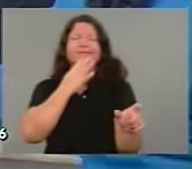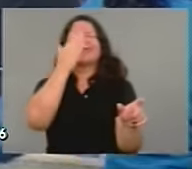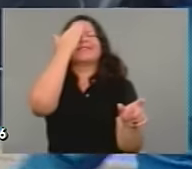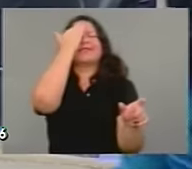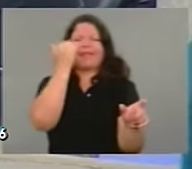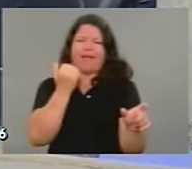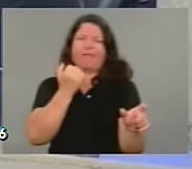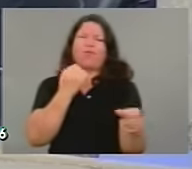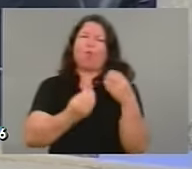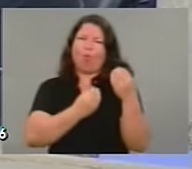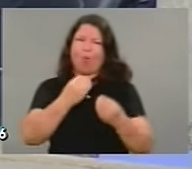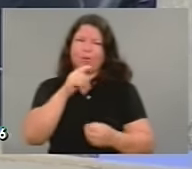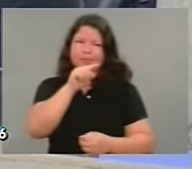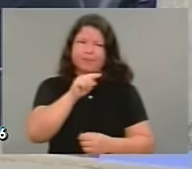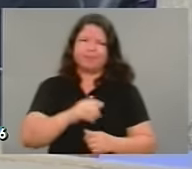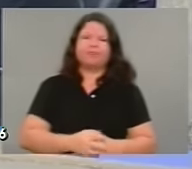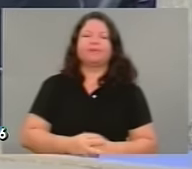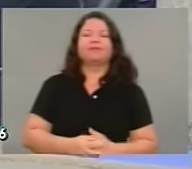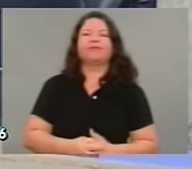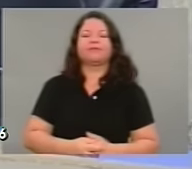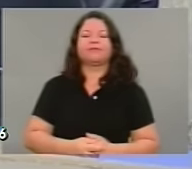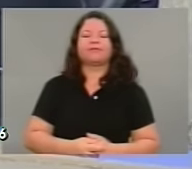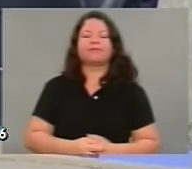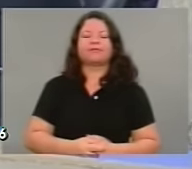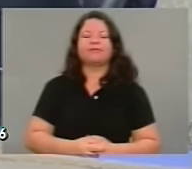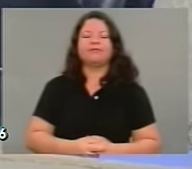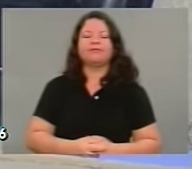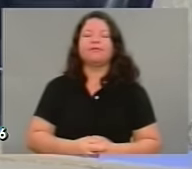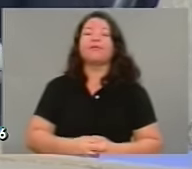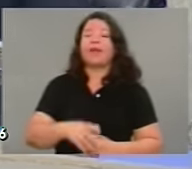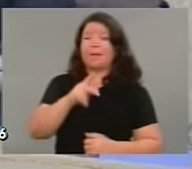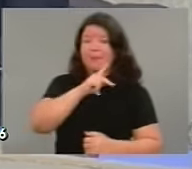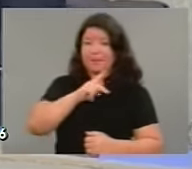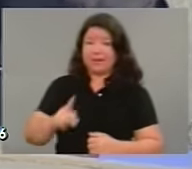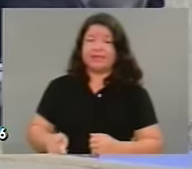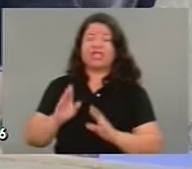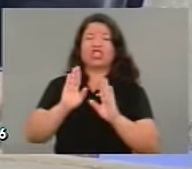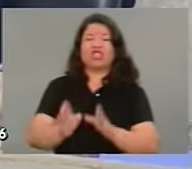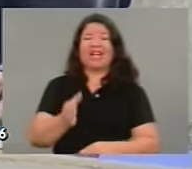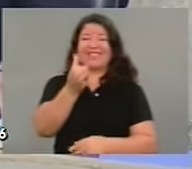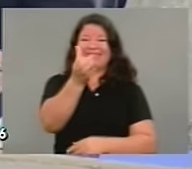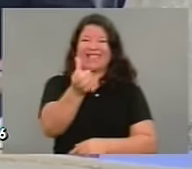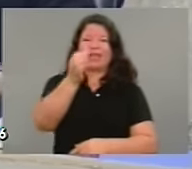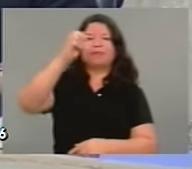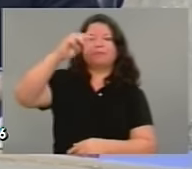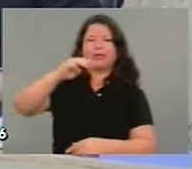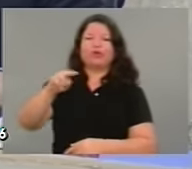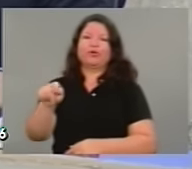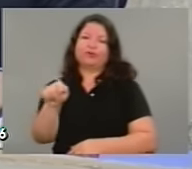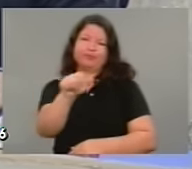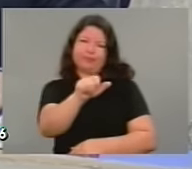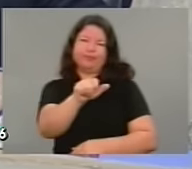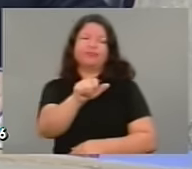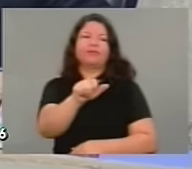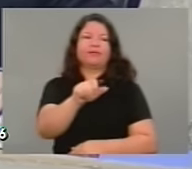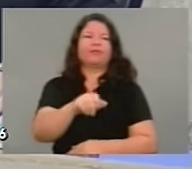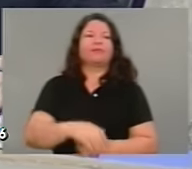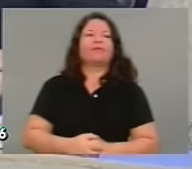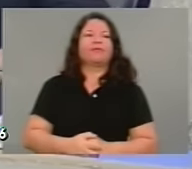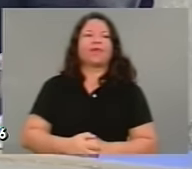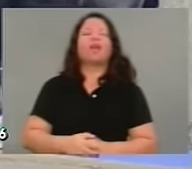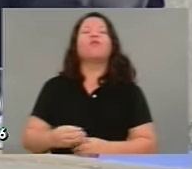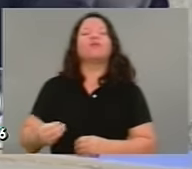Deputado, eu vou conceder... Essa presidência já concedeu seis minutos, Vossa Excelência, eu conceder... Mais três minutos.